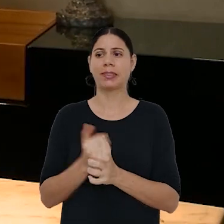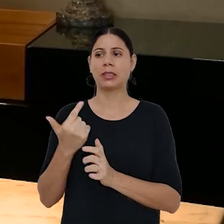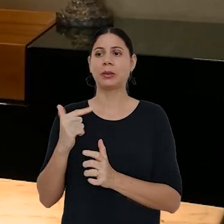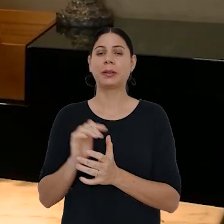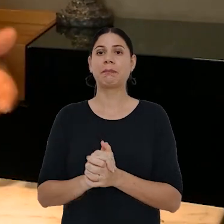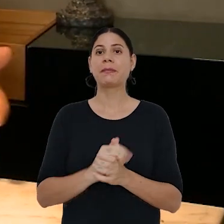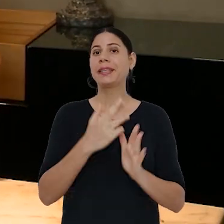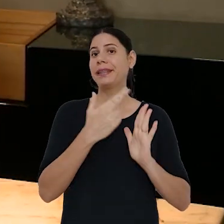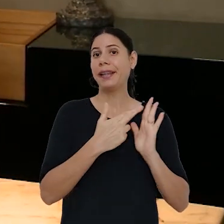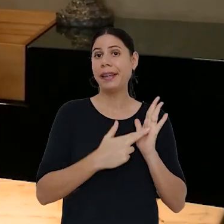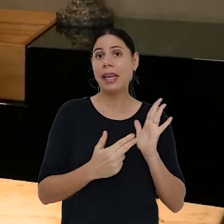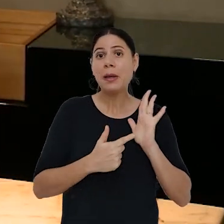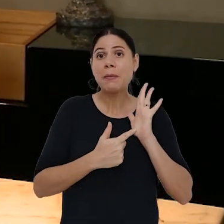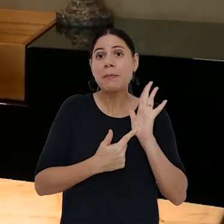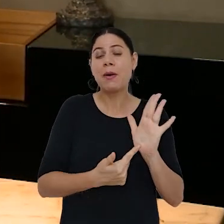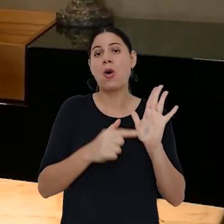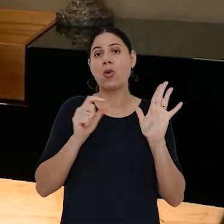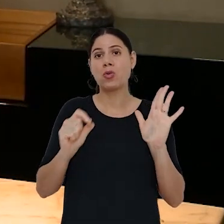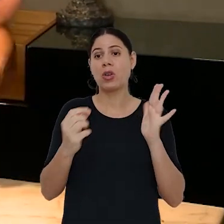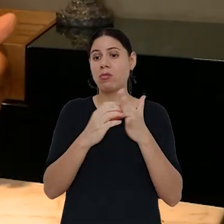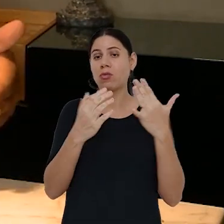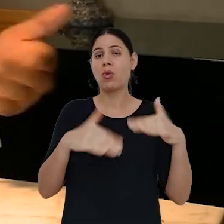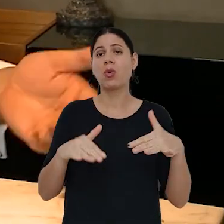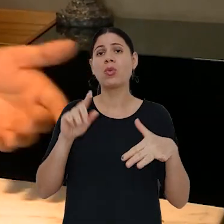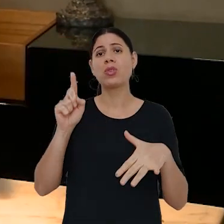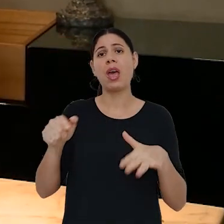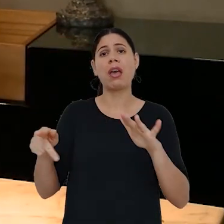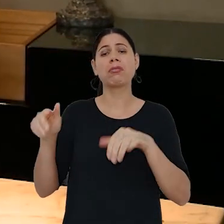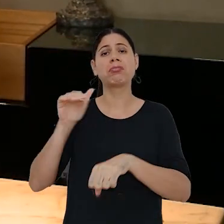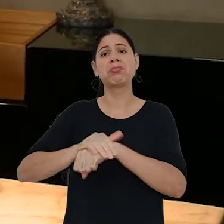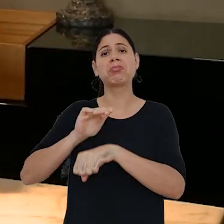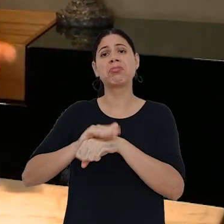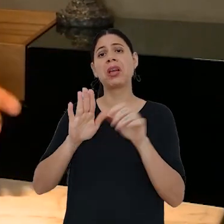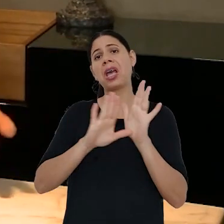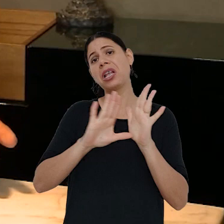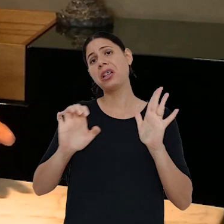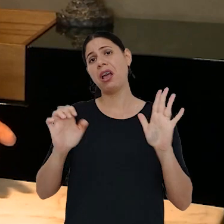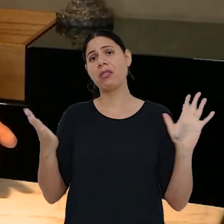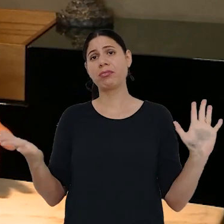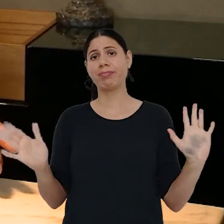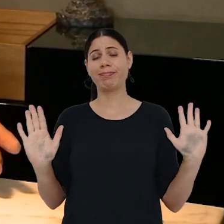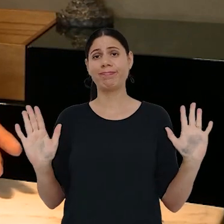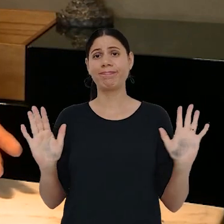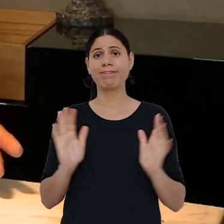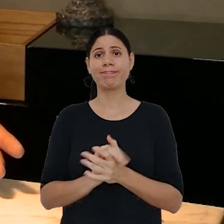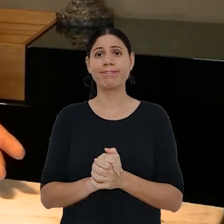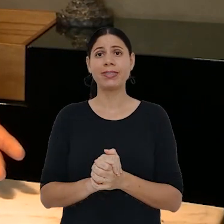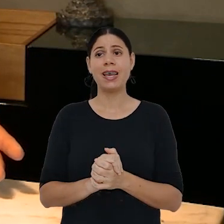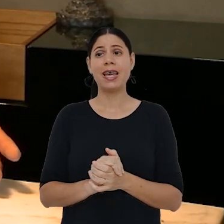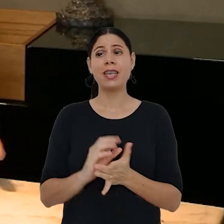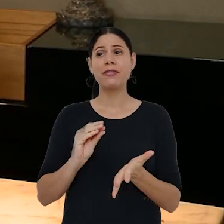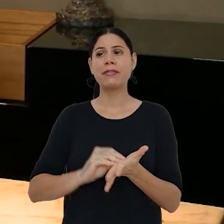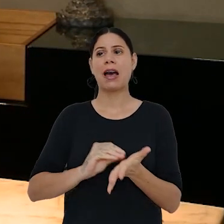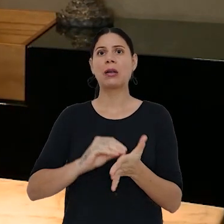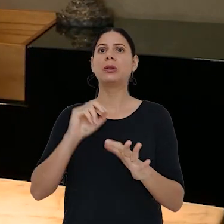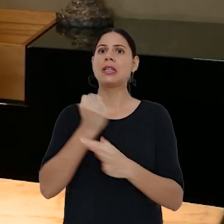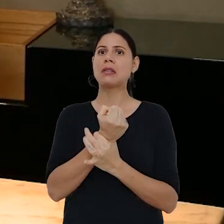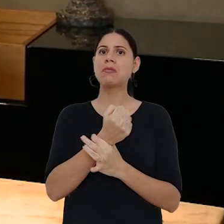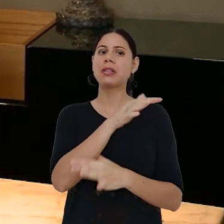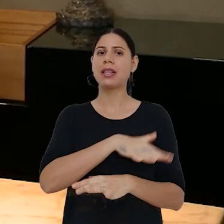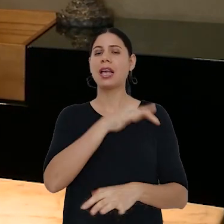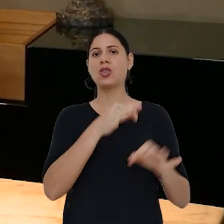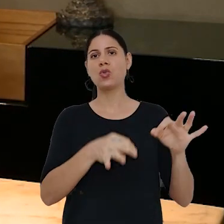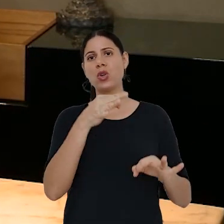definir algumas regras de concursos públicos são os próprios editais. E isso gera uma insegurança